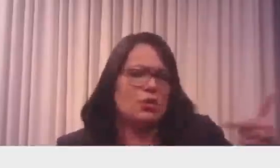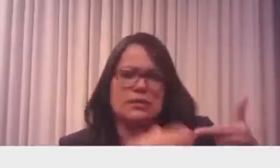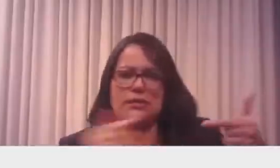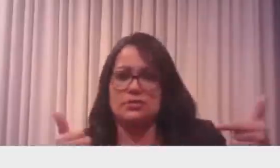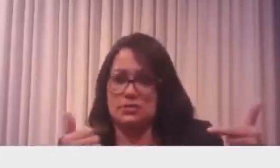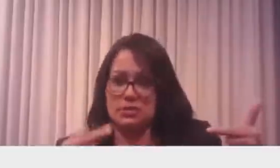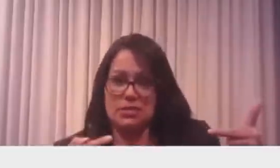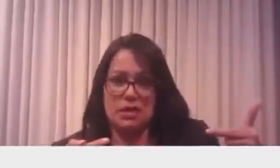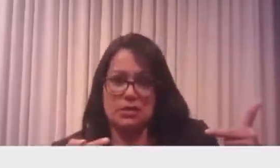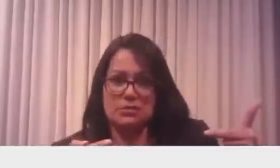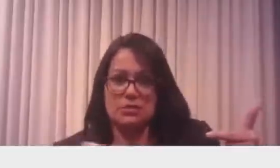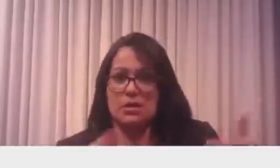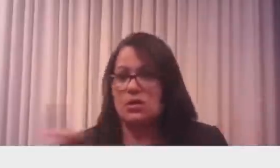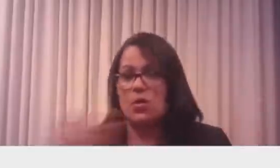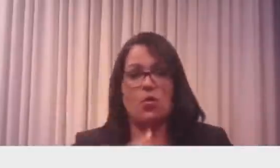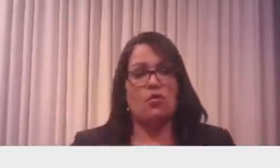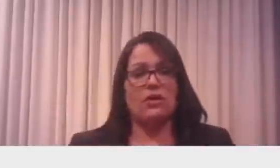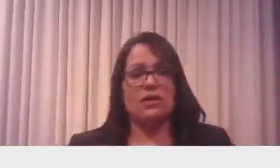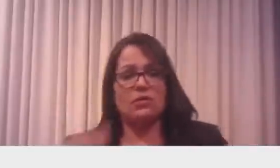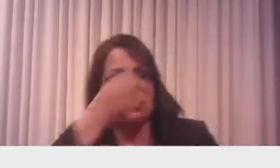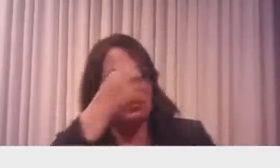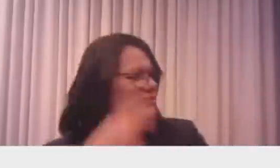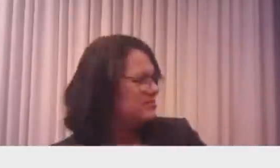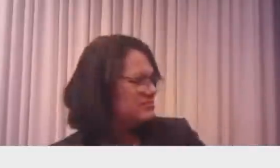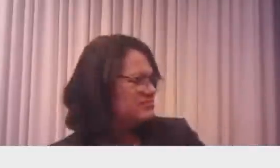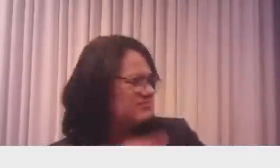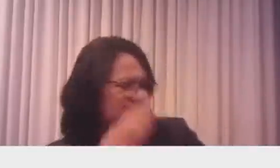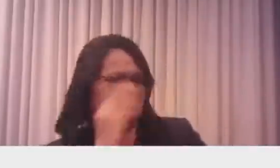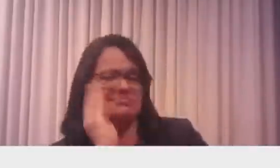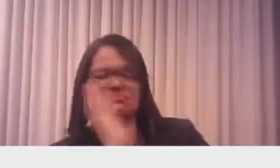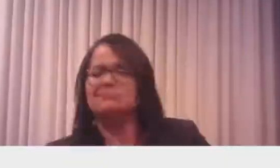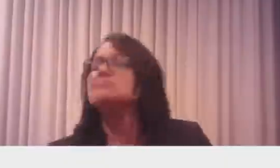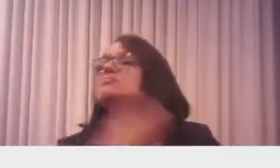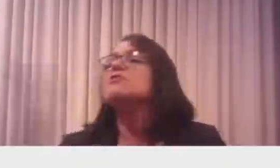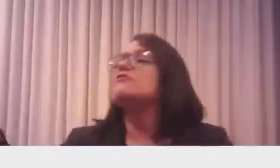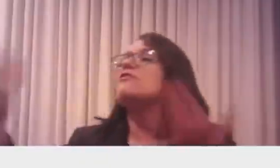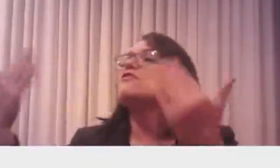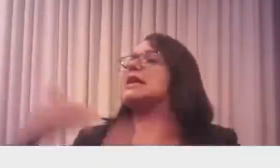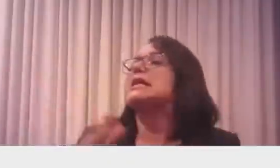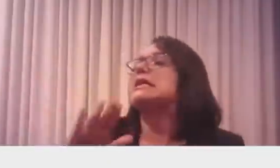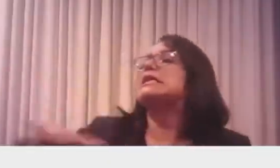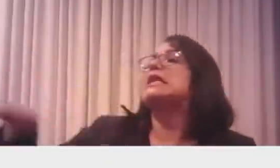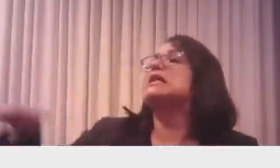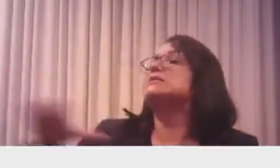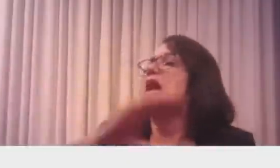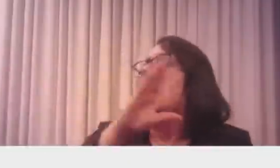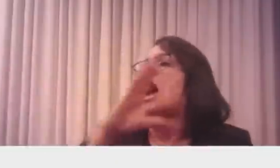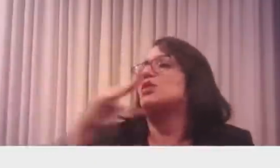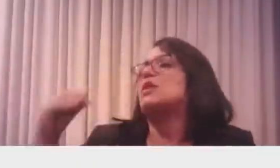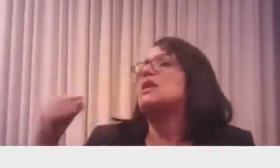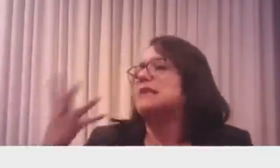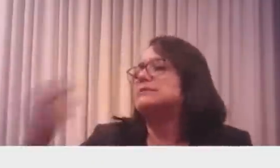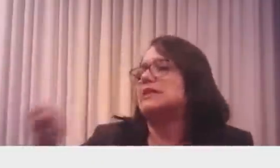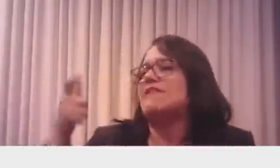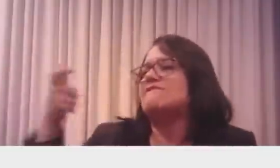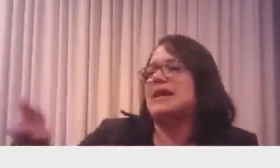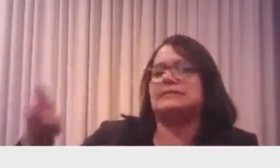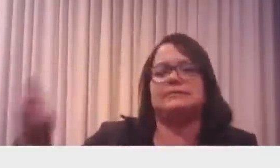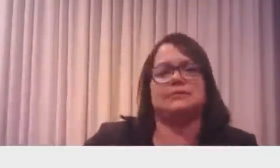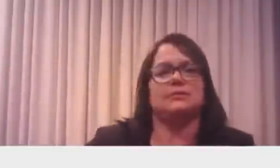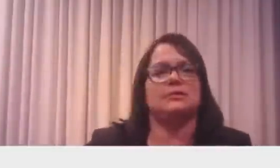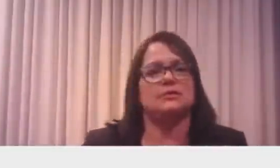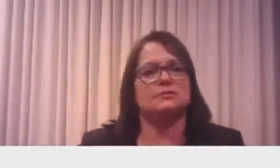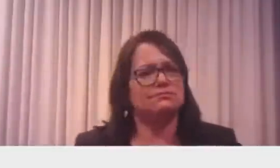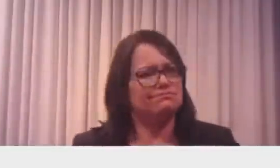da Saúde. O governador e prefeito podem ignorar isso aí. Ele toma a previdência que achar que tem que tomar. A gente começa a pensar em muitas coisas, né? Por que esse